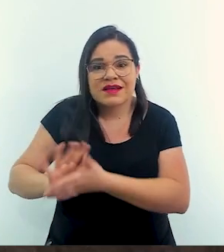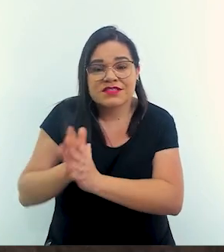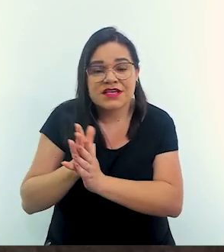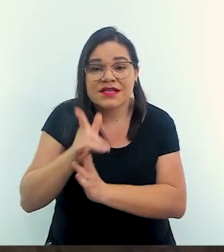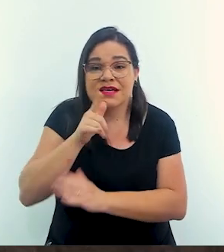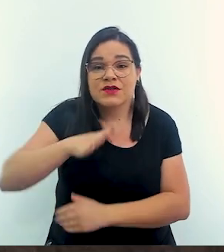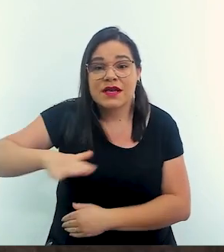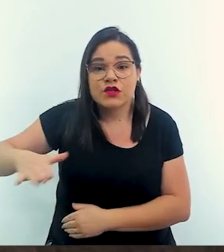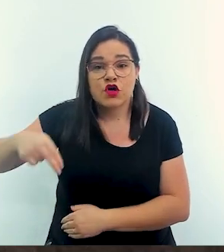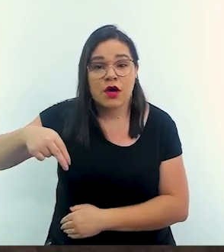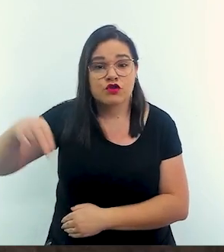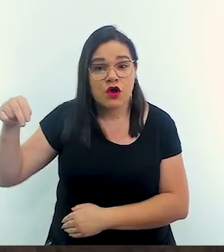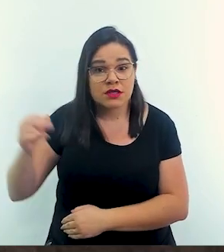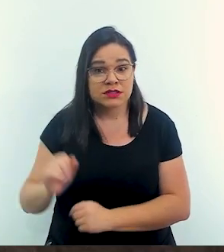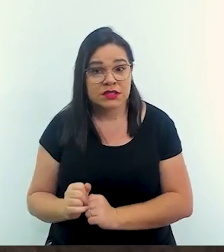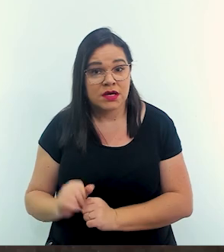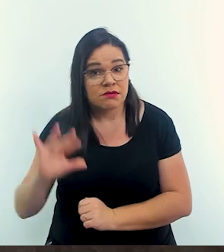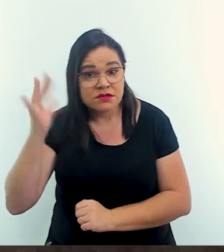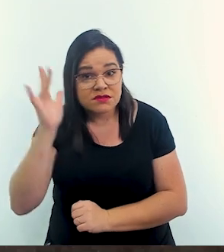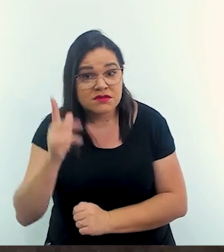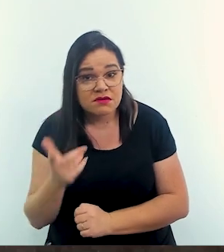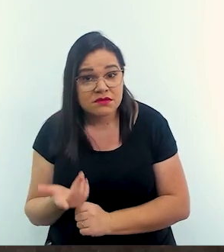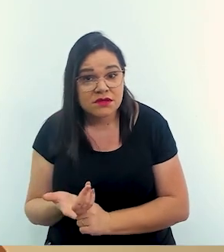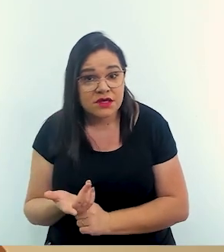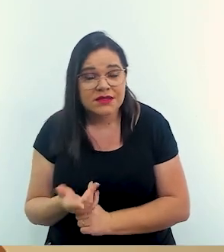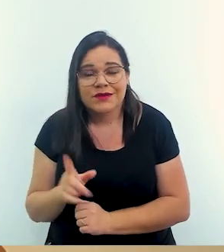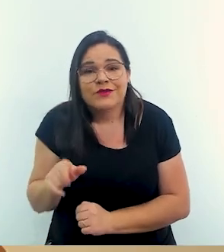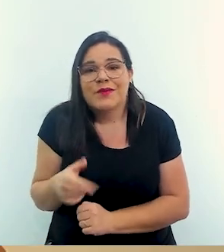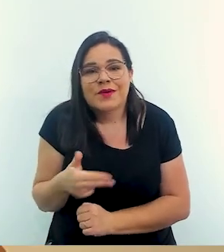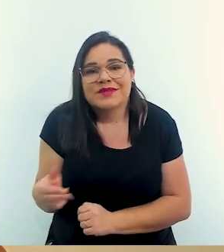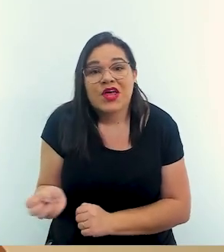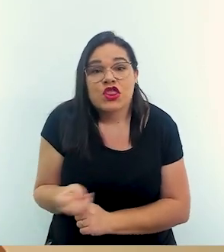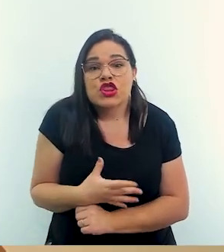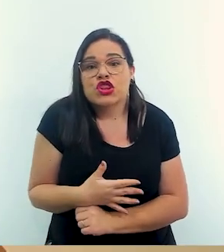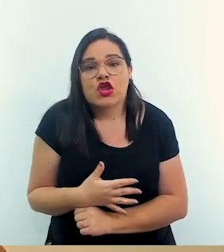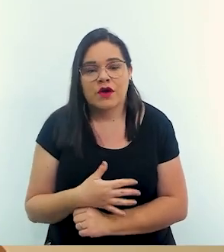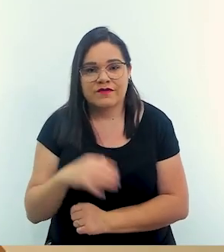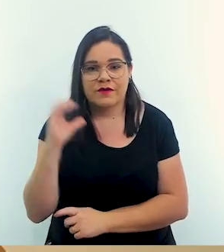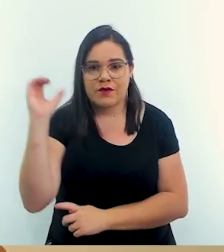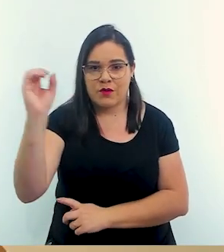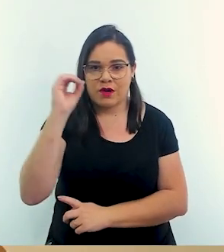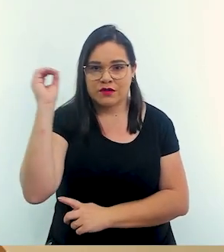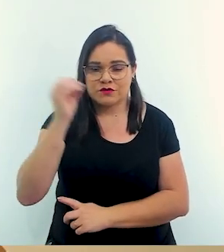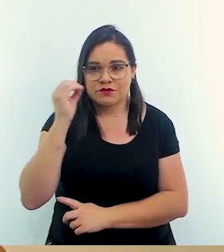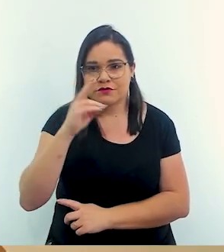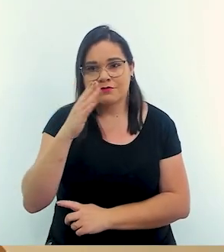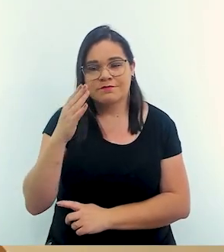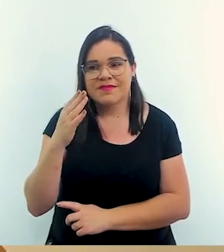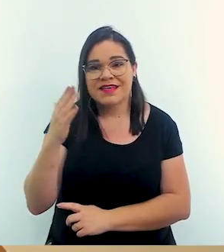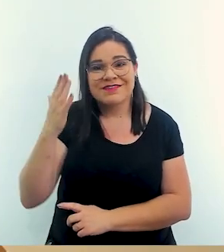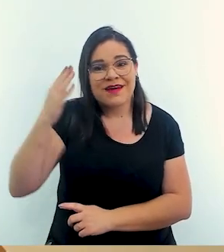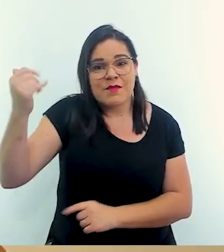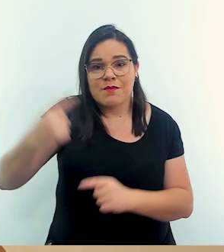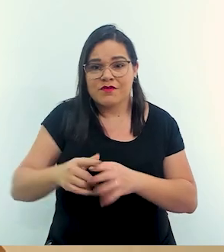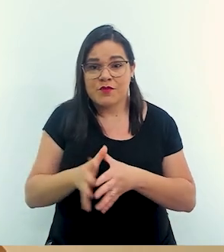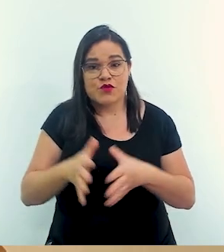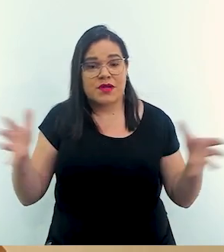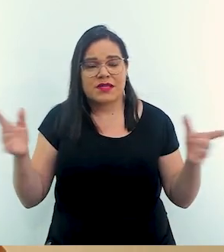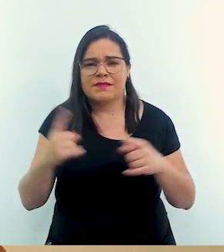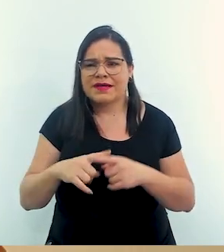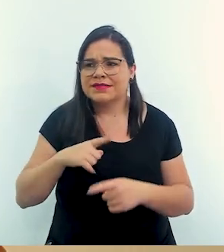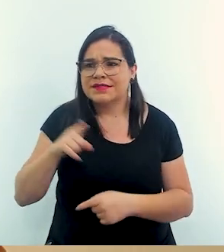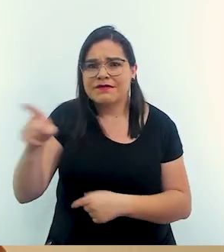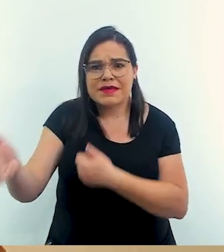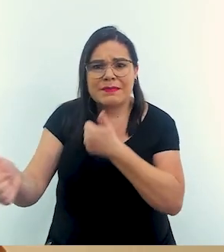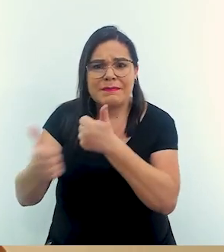bem lembrado então assim isso não é algo novo o Rio Grande do Sul está muito em voga ainda mas a gente